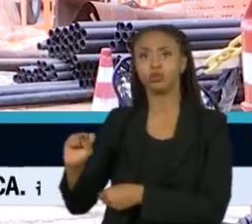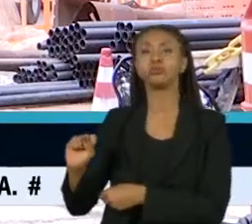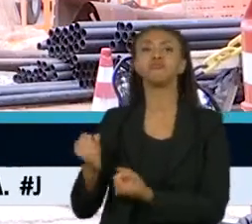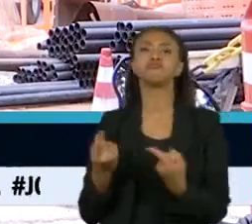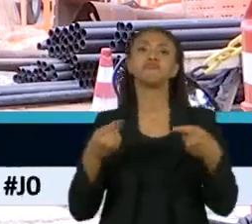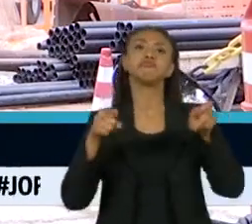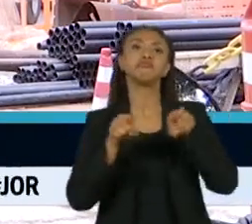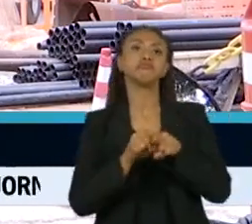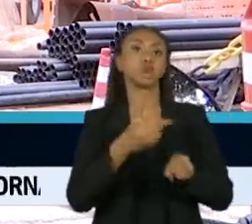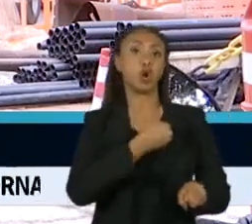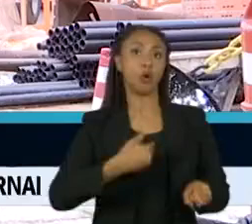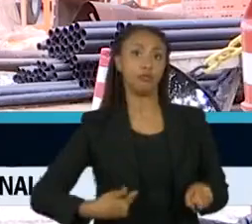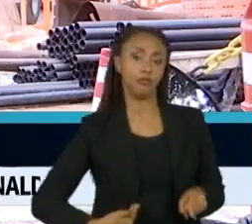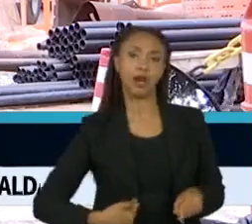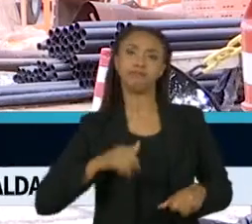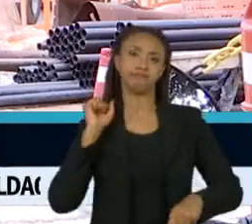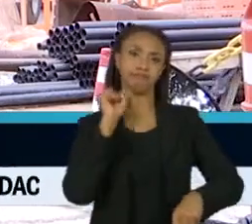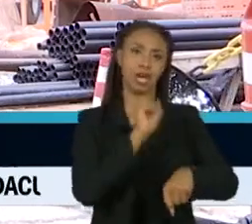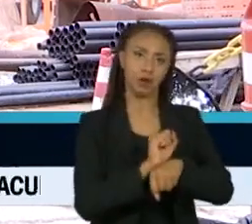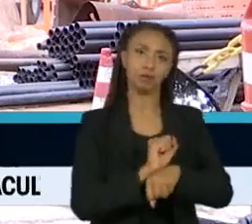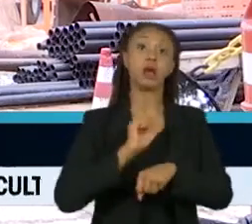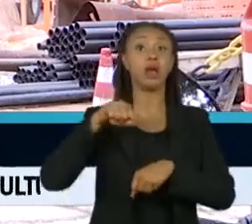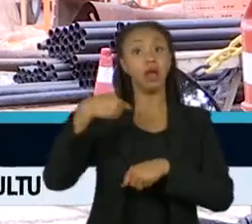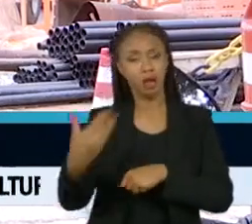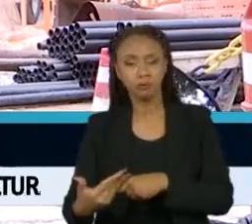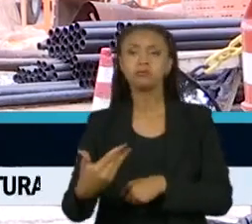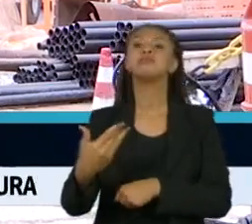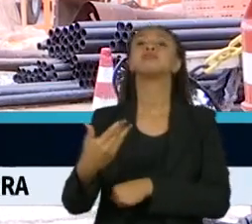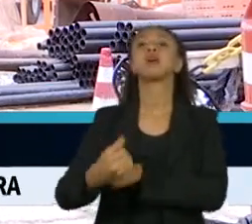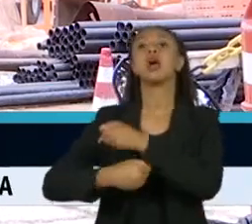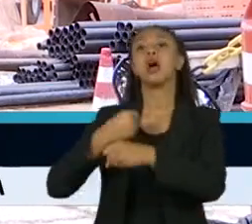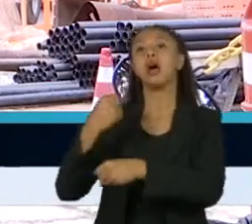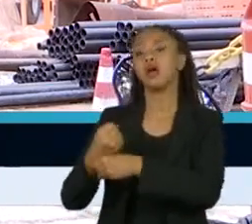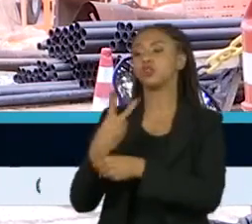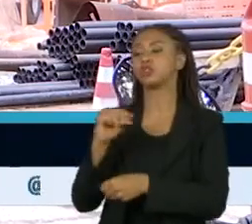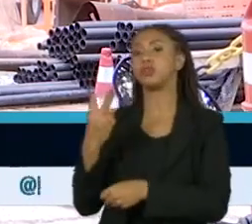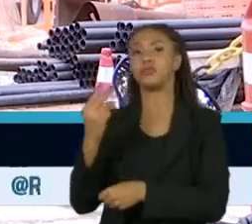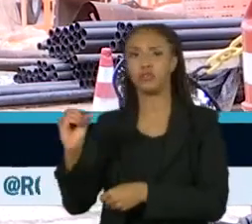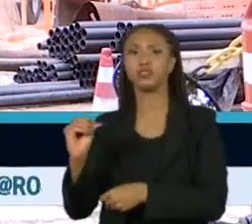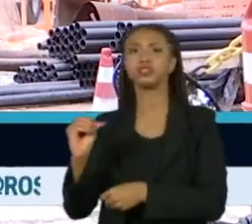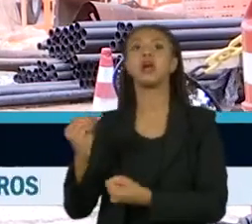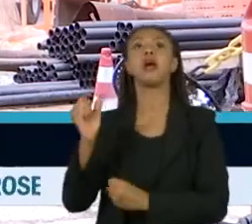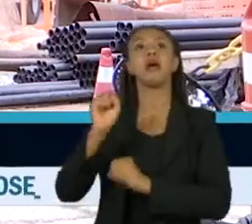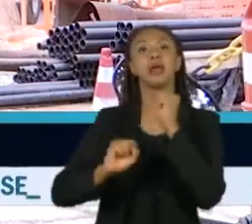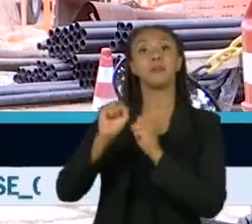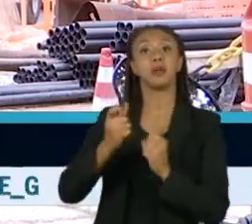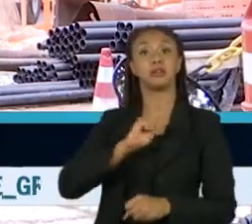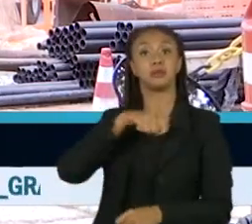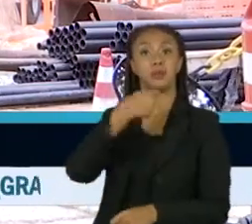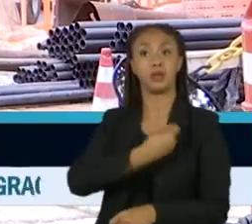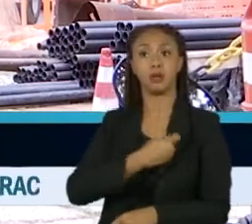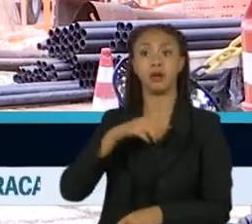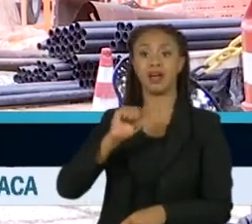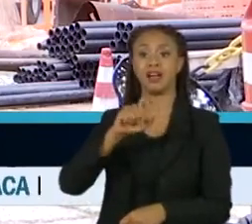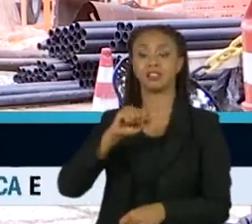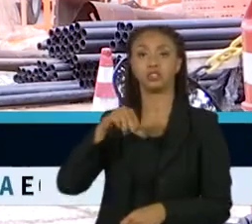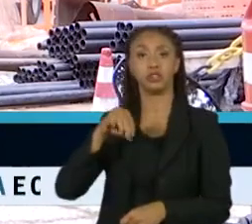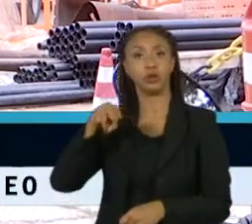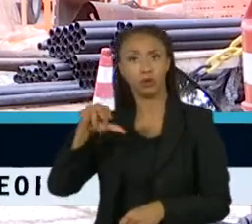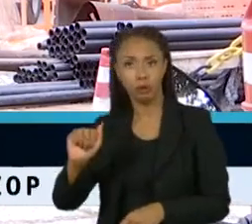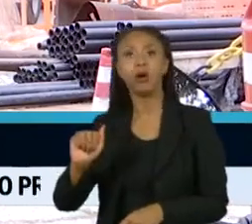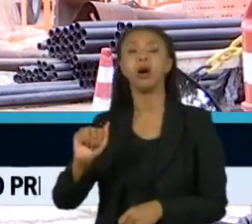do estado foi suspenso. E no ano passado, a espanhola Acciona adquiriu os direitos do consórcio e retomou o